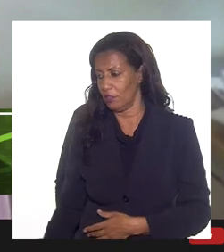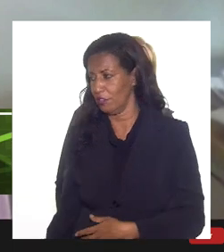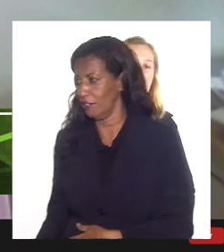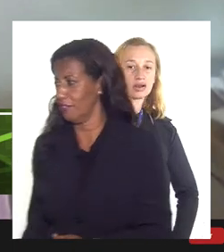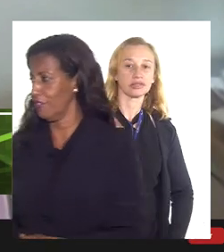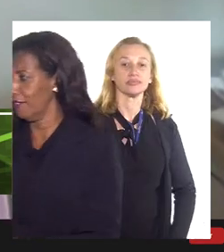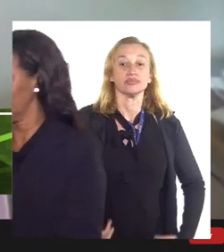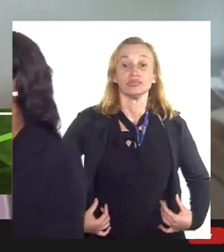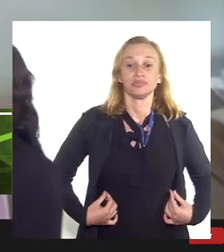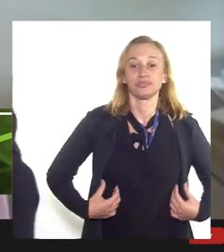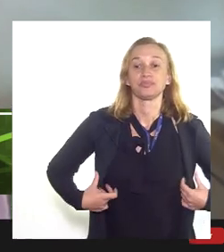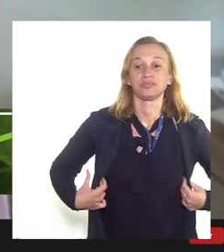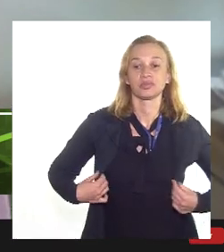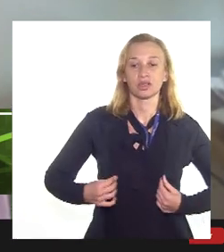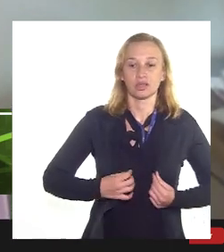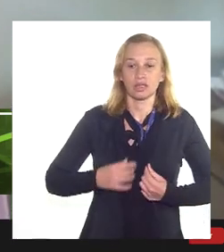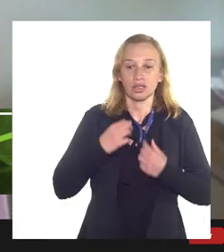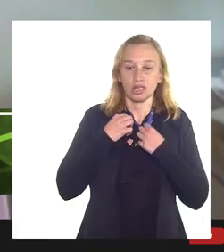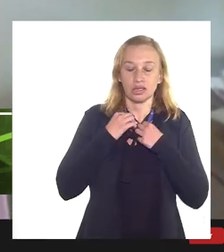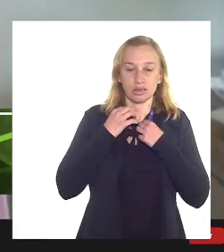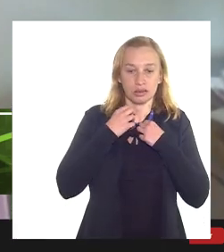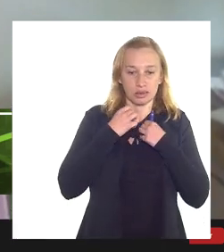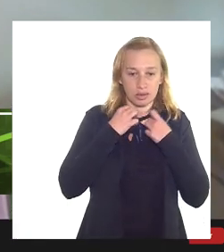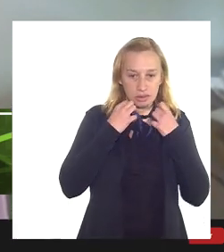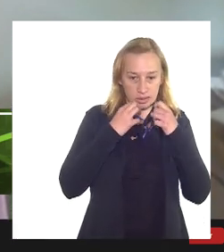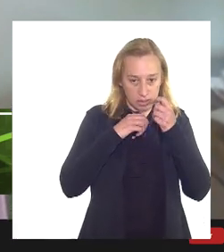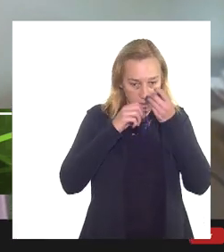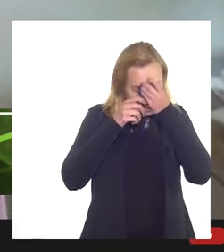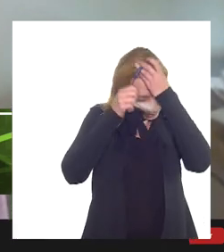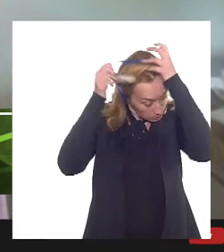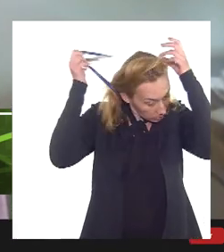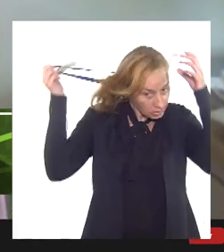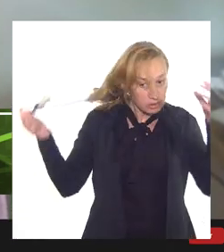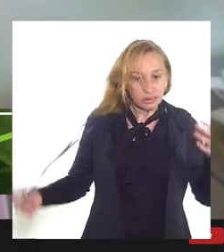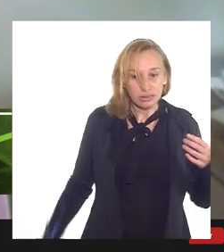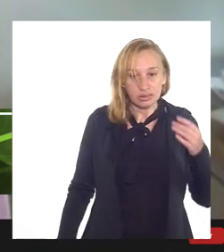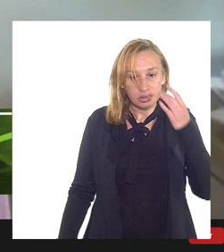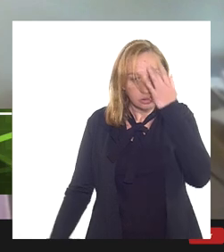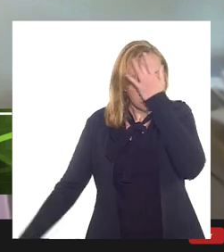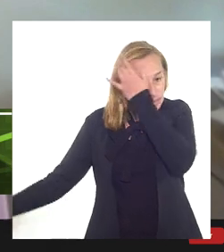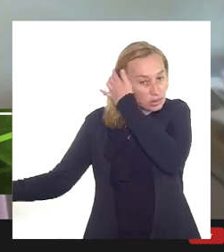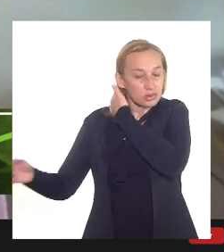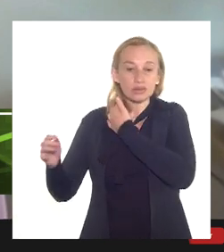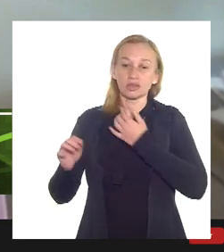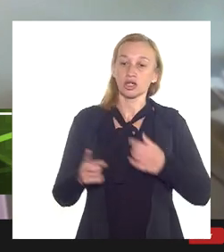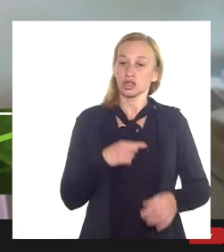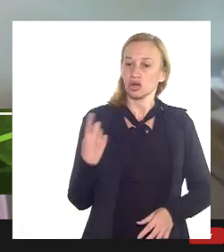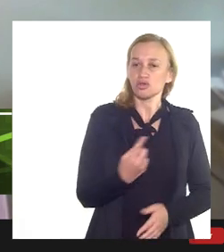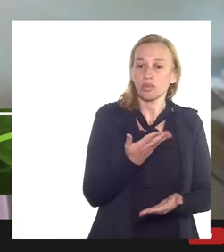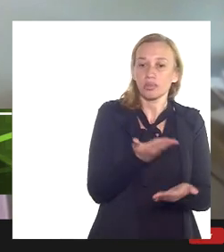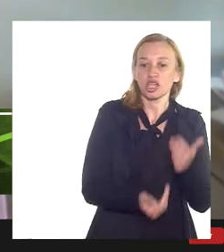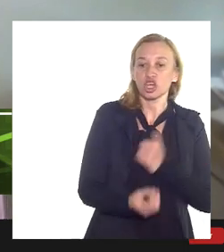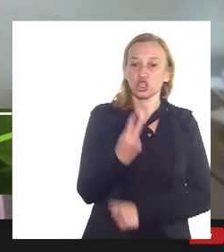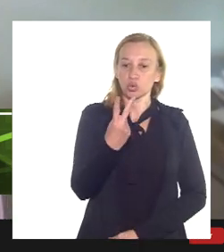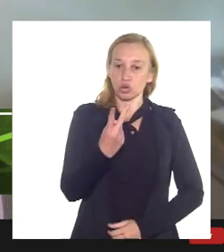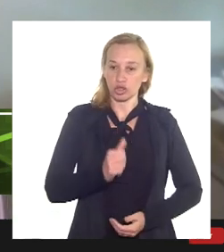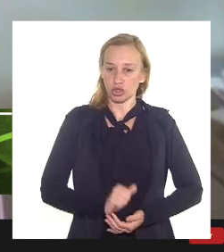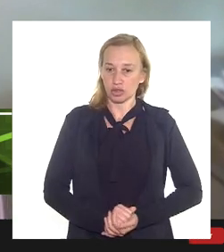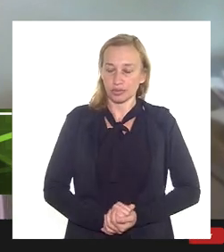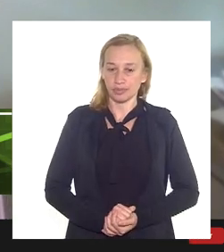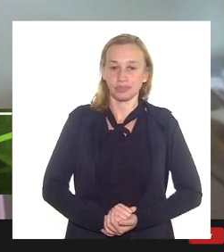então também vou abater isso ao longo da vida útil que ainda nos resta aí nós vamos perder em duas contas